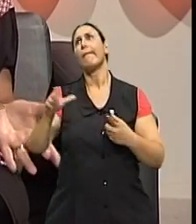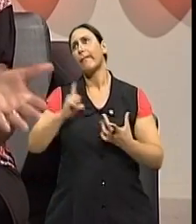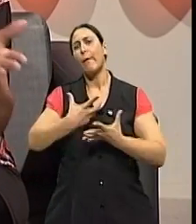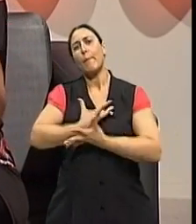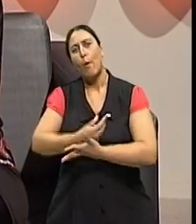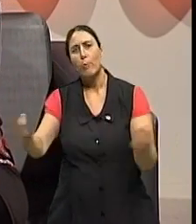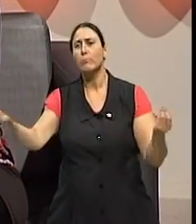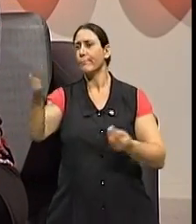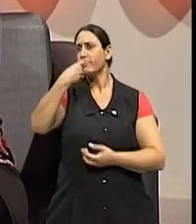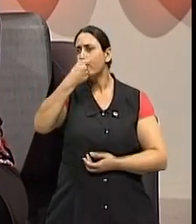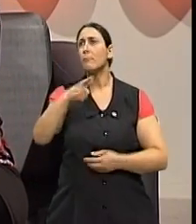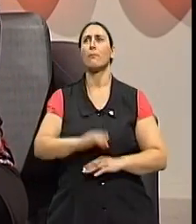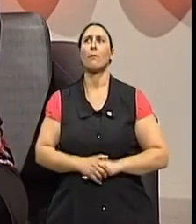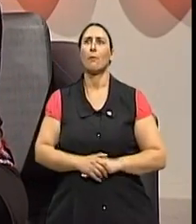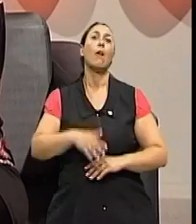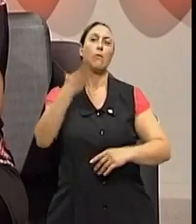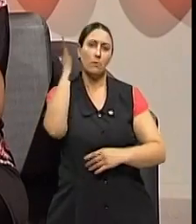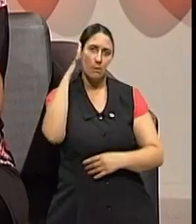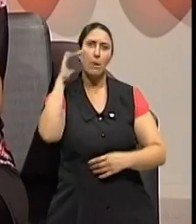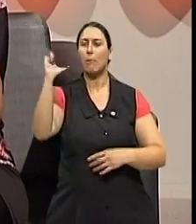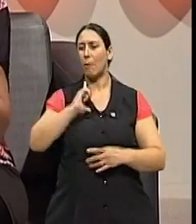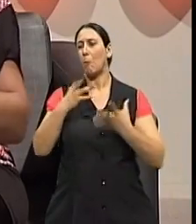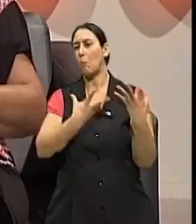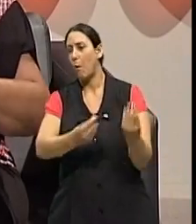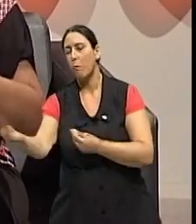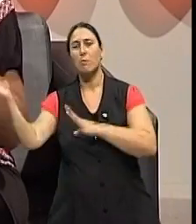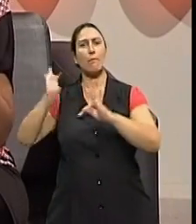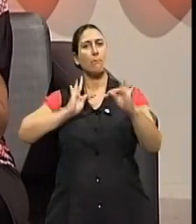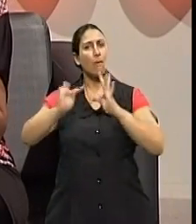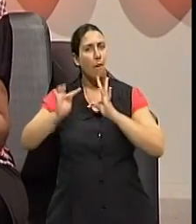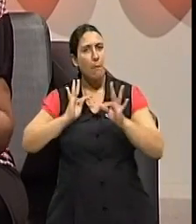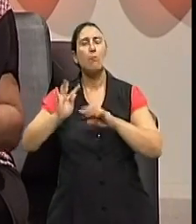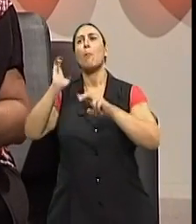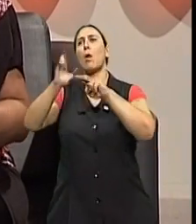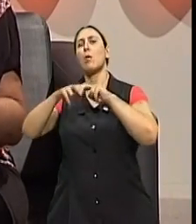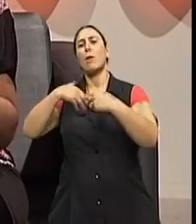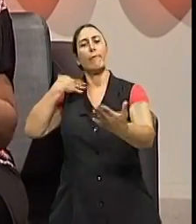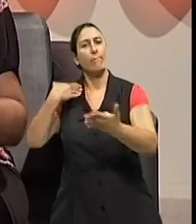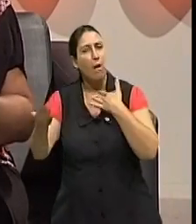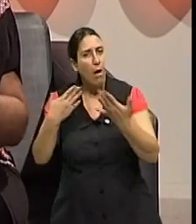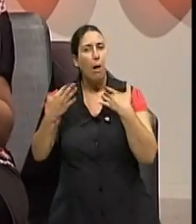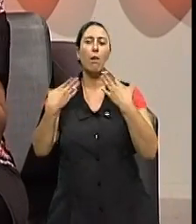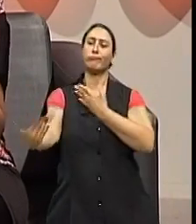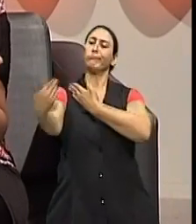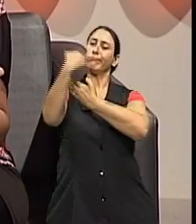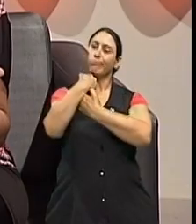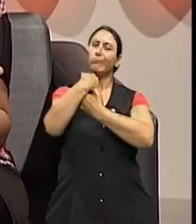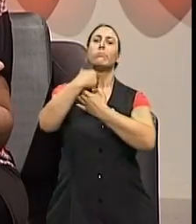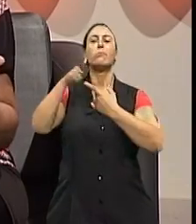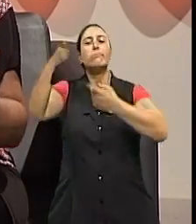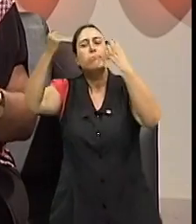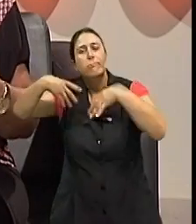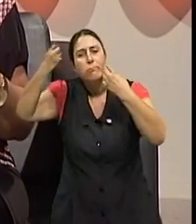disposição, a gente sabe que tem os tratamentos através da fala, através da exposição desses sintomas e do que angustia